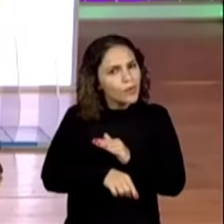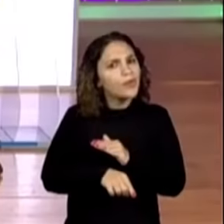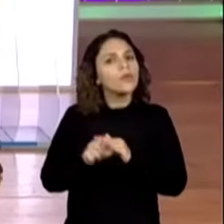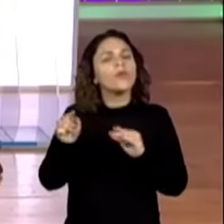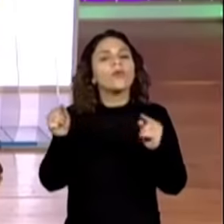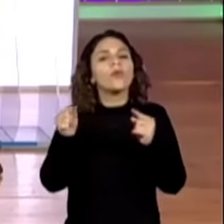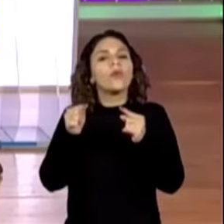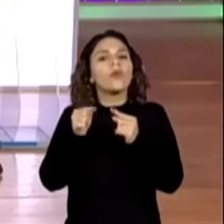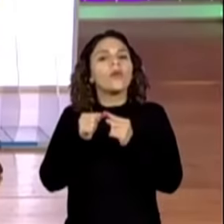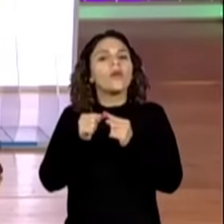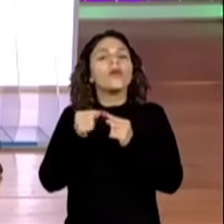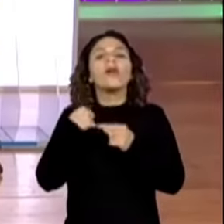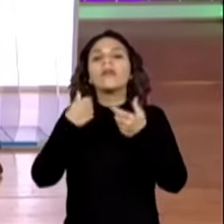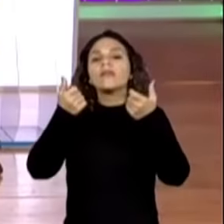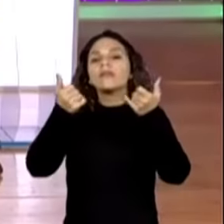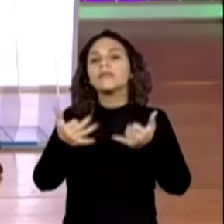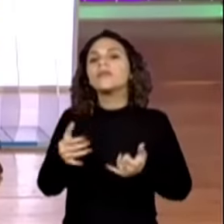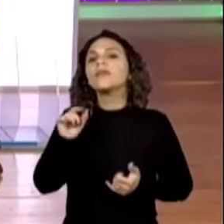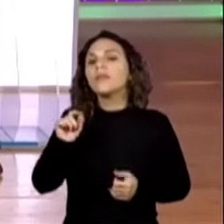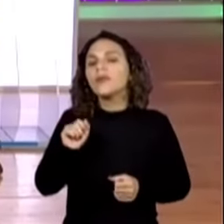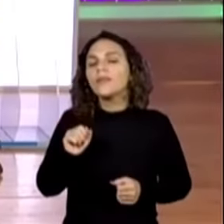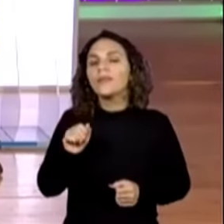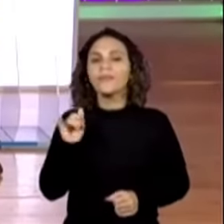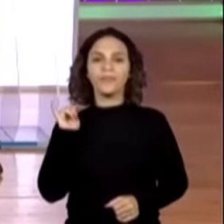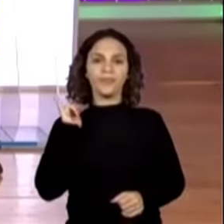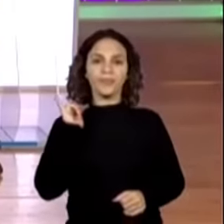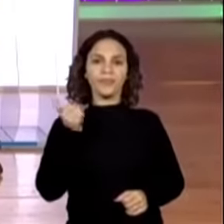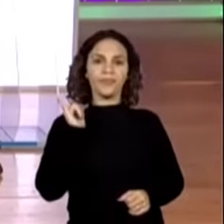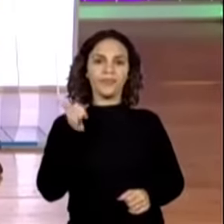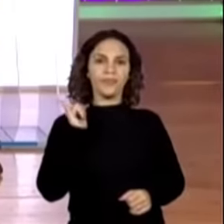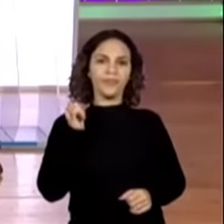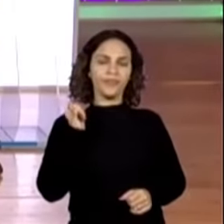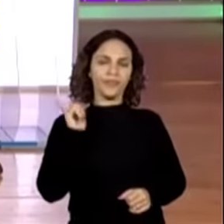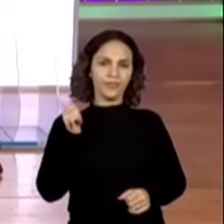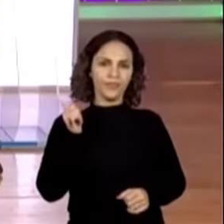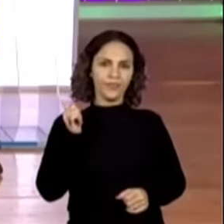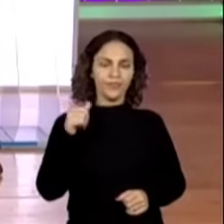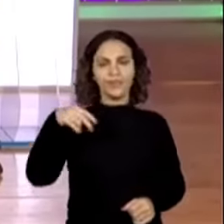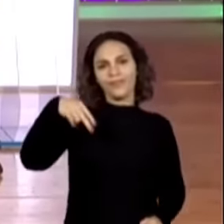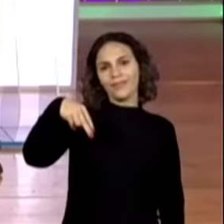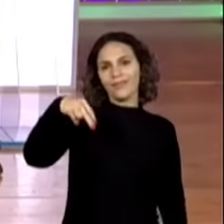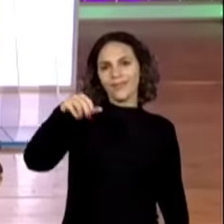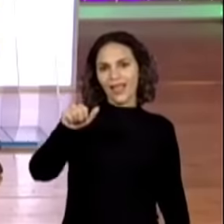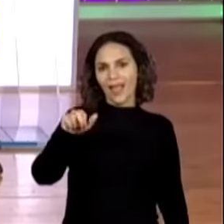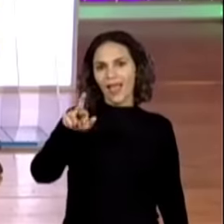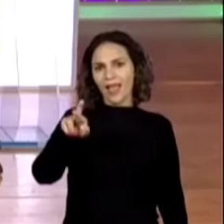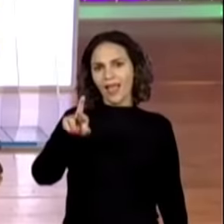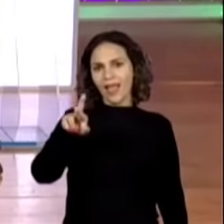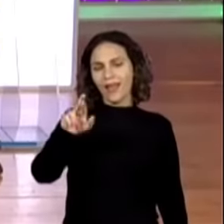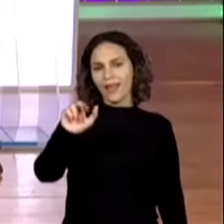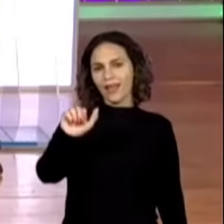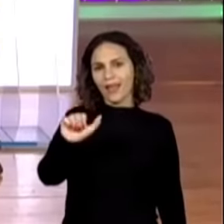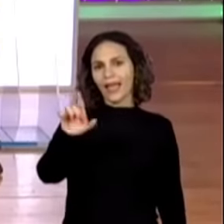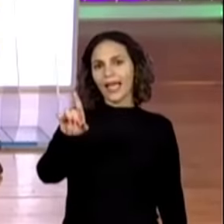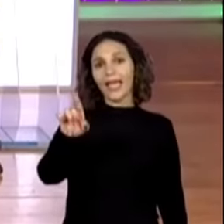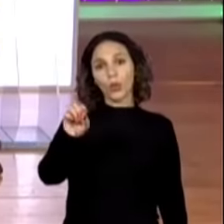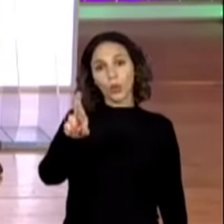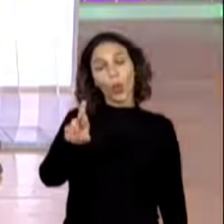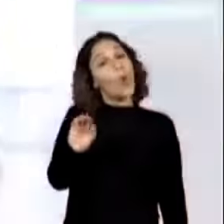relação ao que eu falei no início da aula. Narrador. Ou foco narrativo. Então, vamos lá.